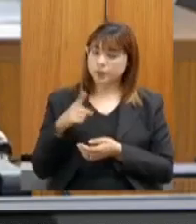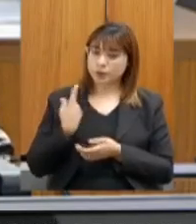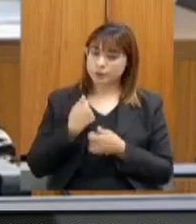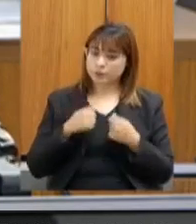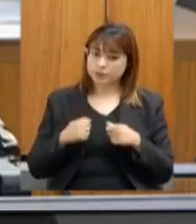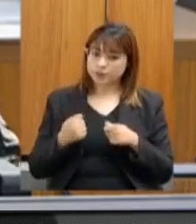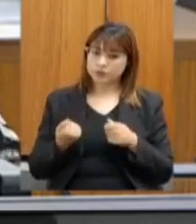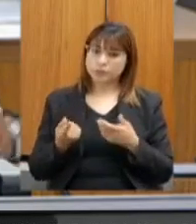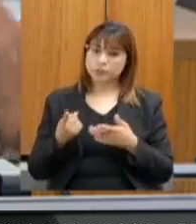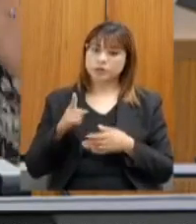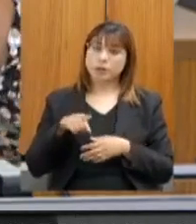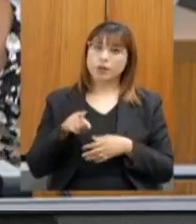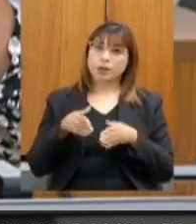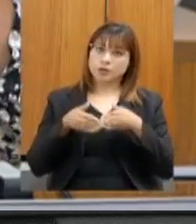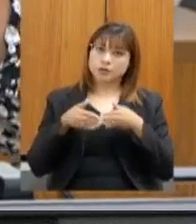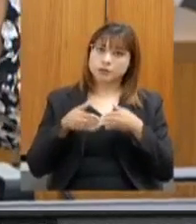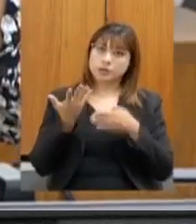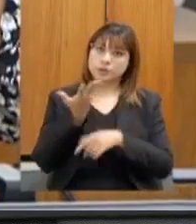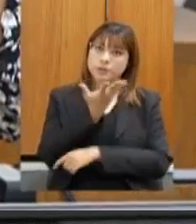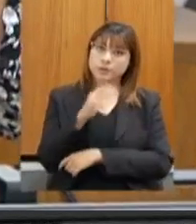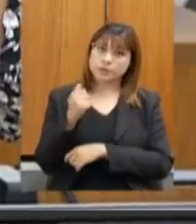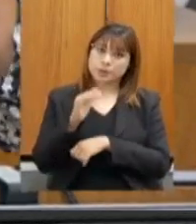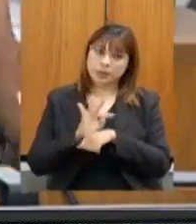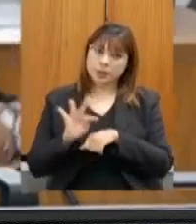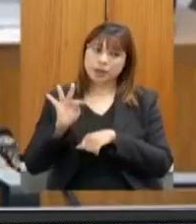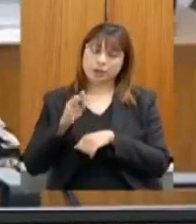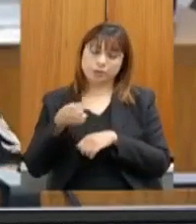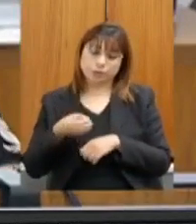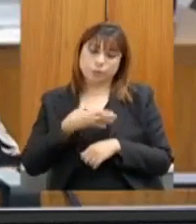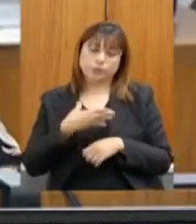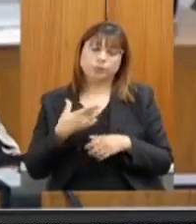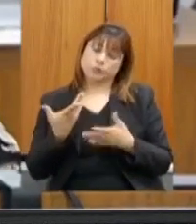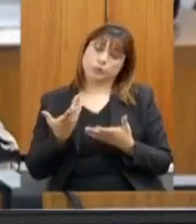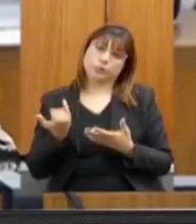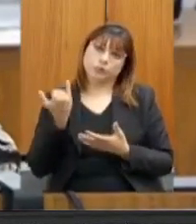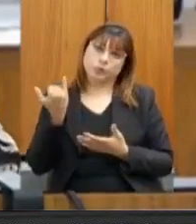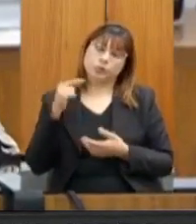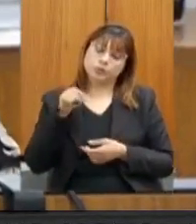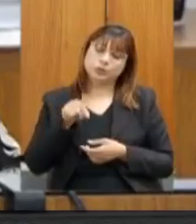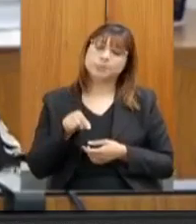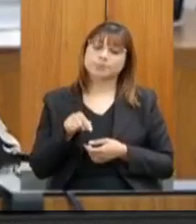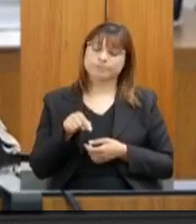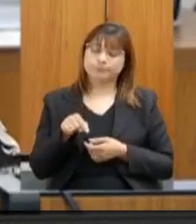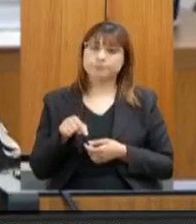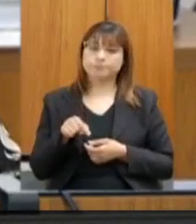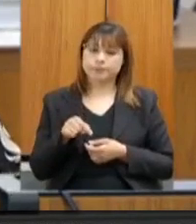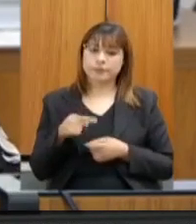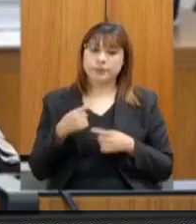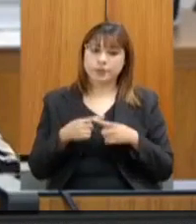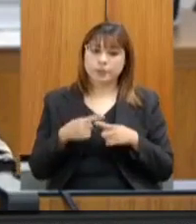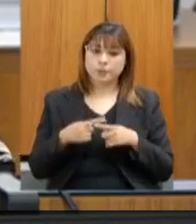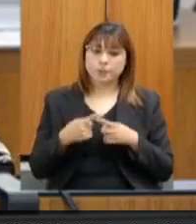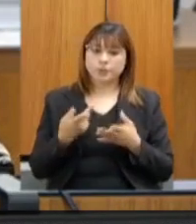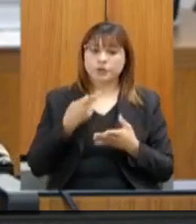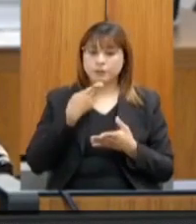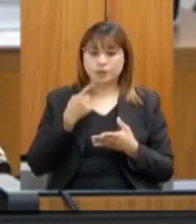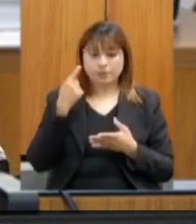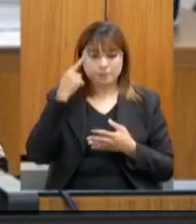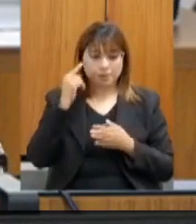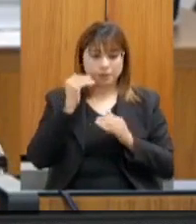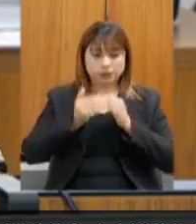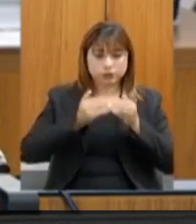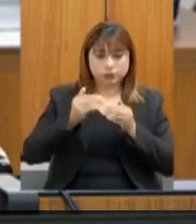técnica no licenciamento ambiental. Eu acho que esse é um ponto importantíssimo quando nós falamos em desenvolvimento